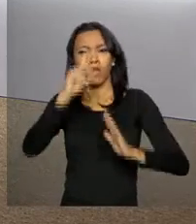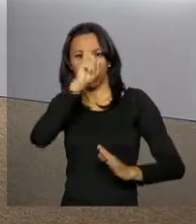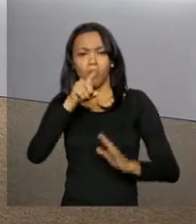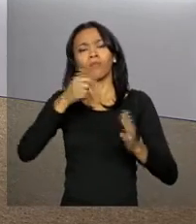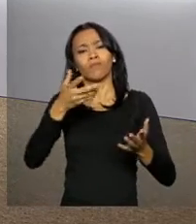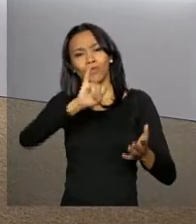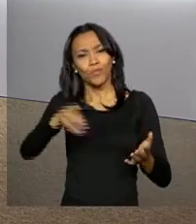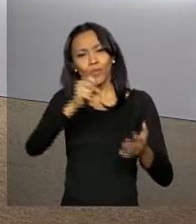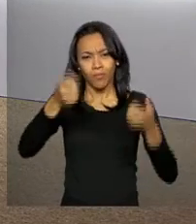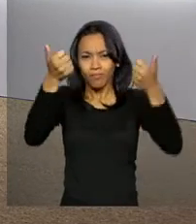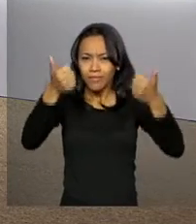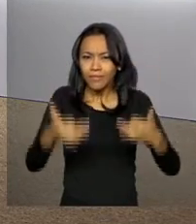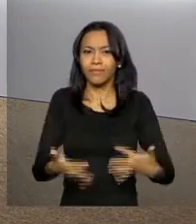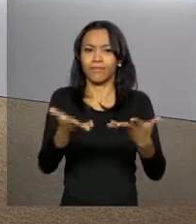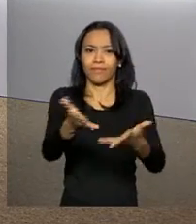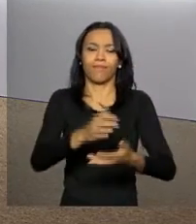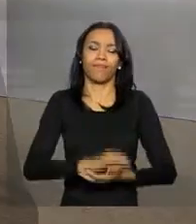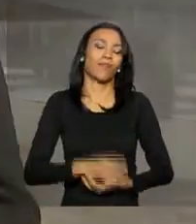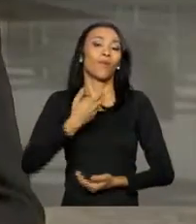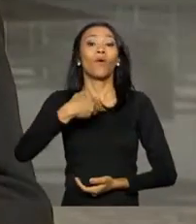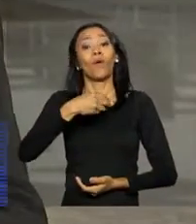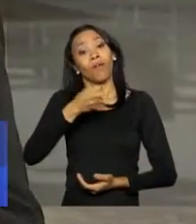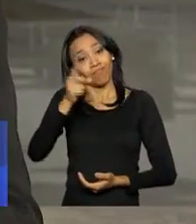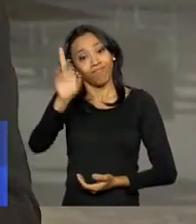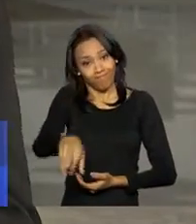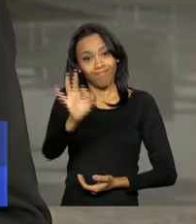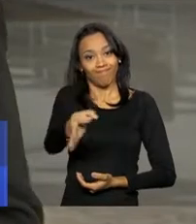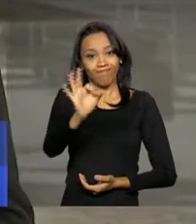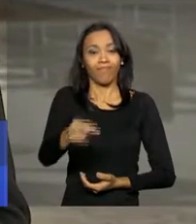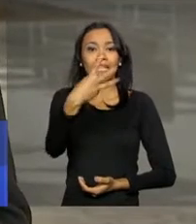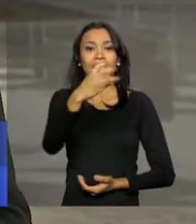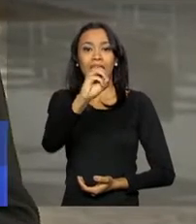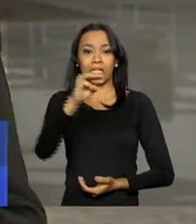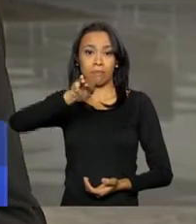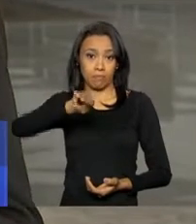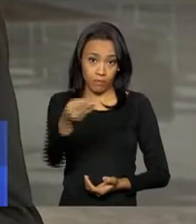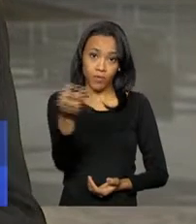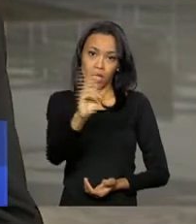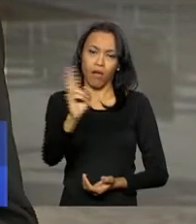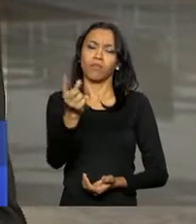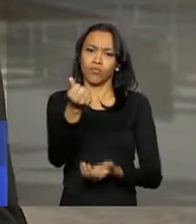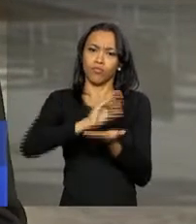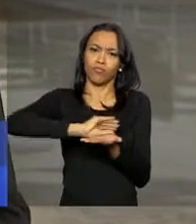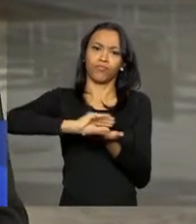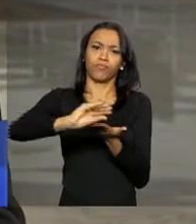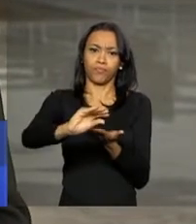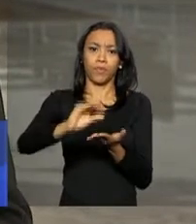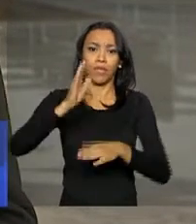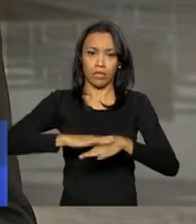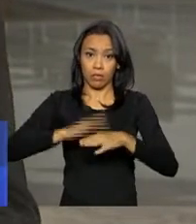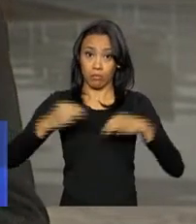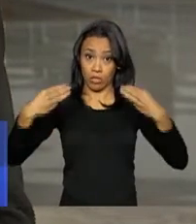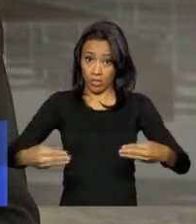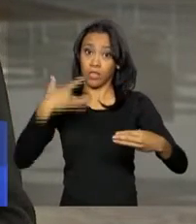Neto. Oi, João Pedro. Oi, Daniel. Bom, é isso mesmo. Esses 30 milhões de reais que vão ser disponibilizados pelo Ministério